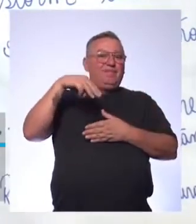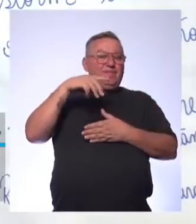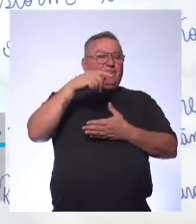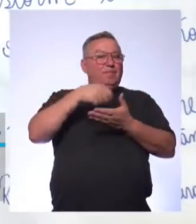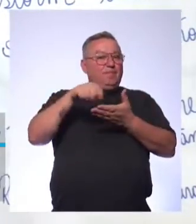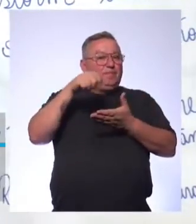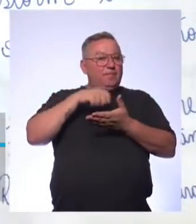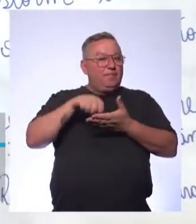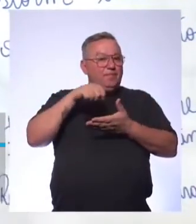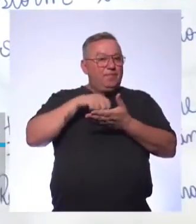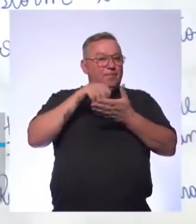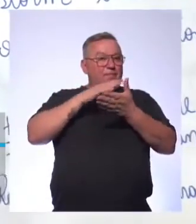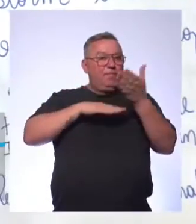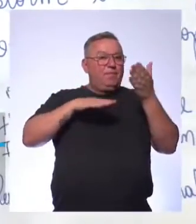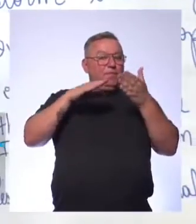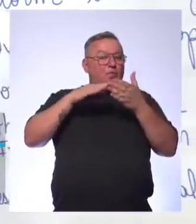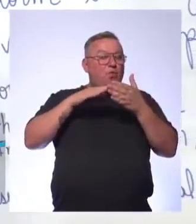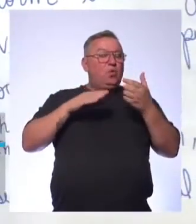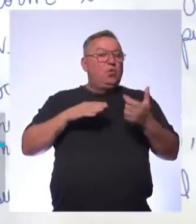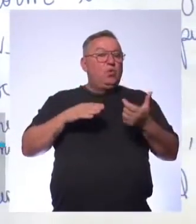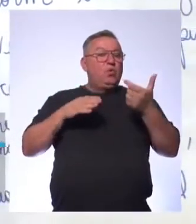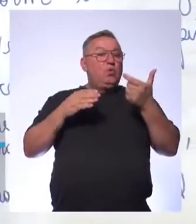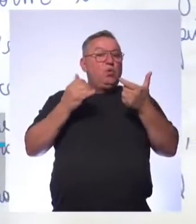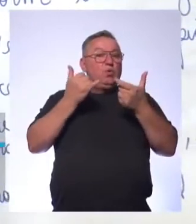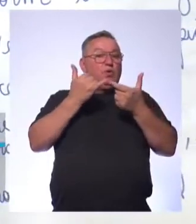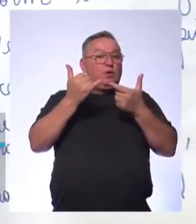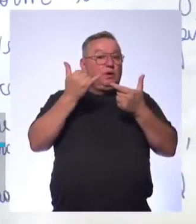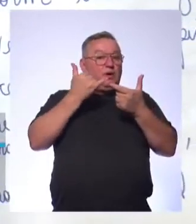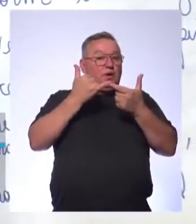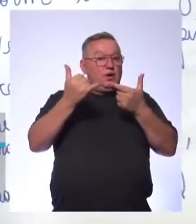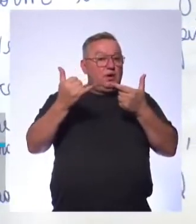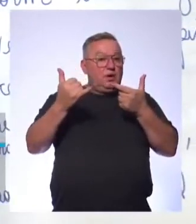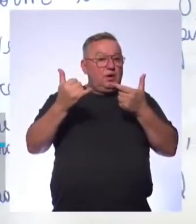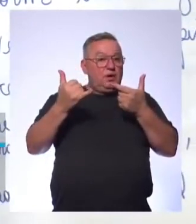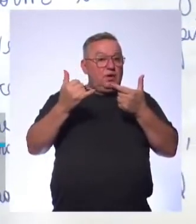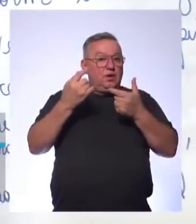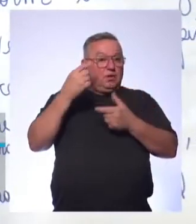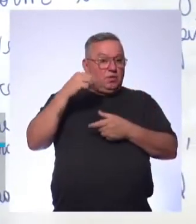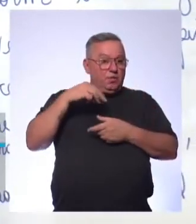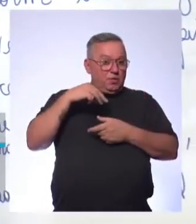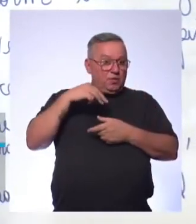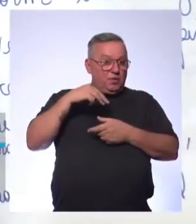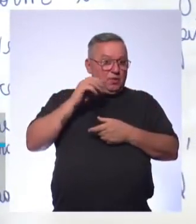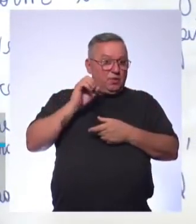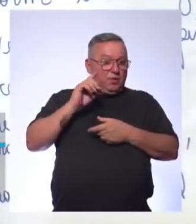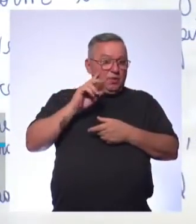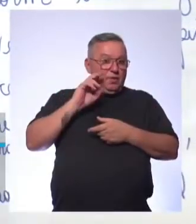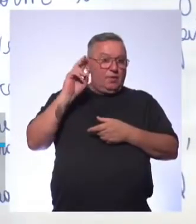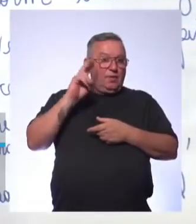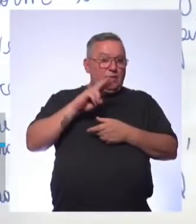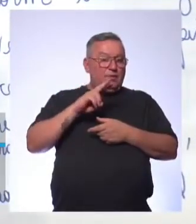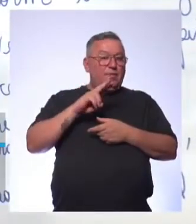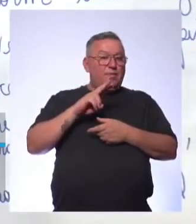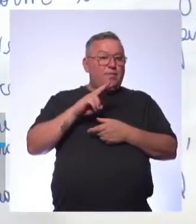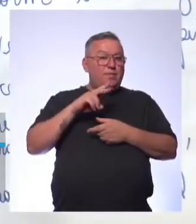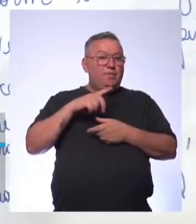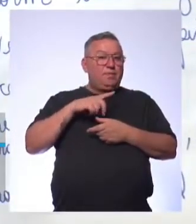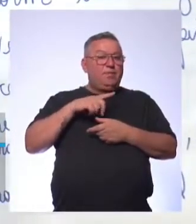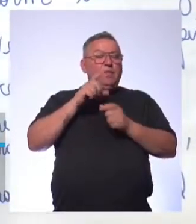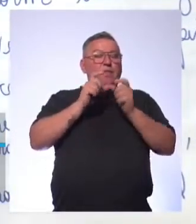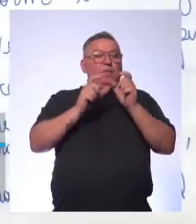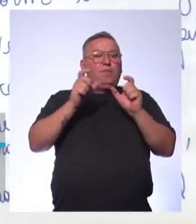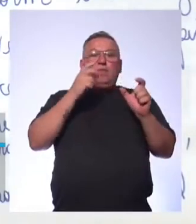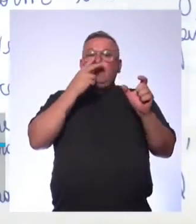escreverem Todos os cognatos Que forem possíveis em um minuto Tá? Então você vai tirar os cognatos Que são as